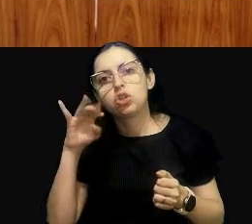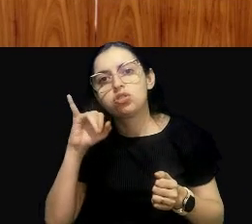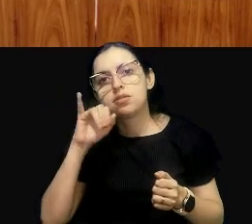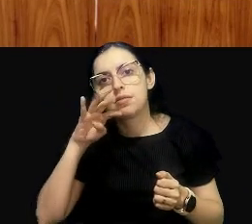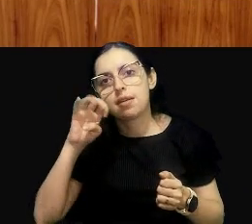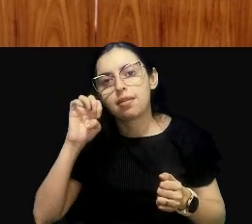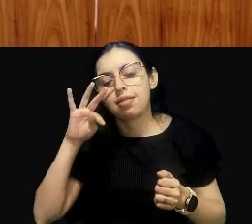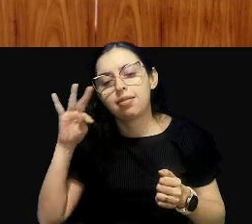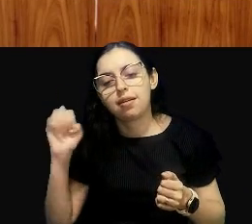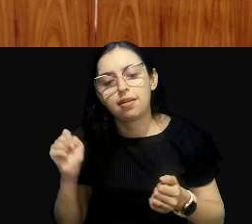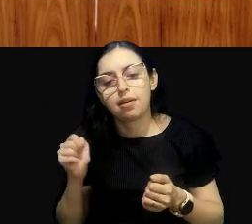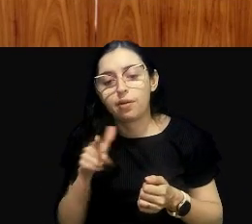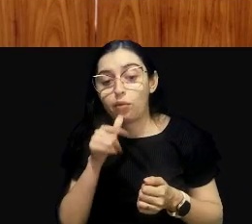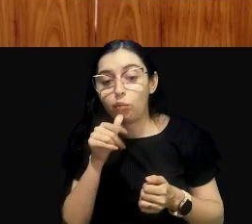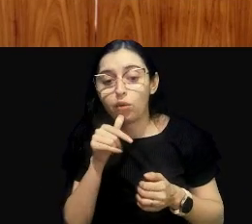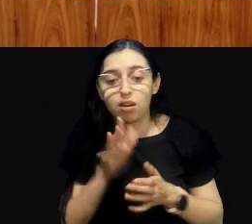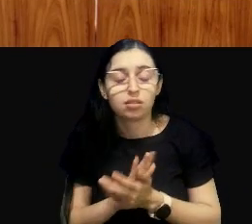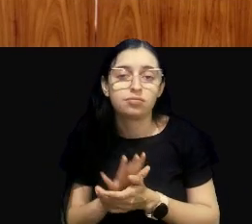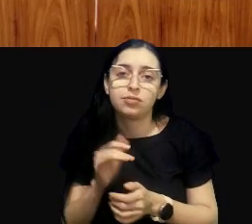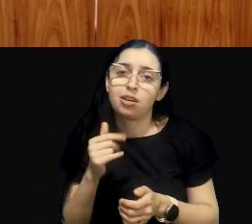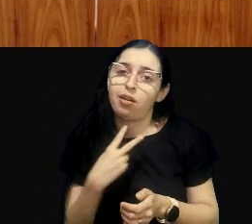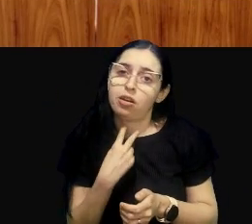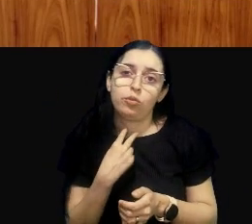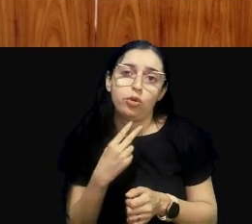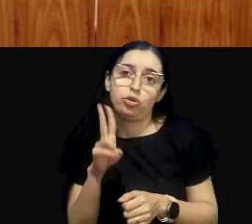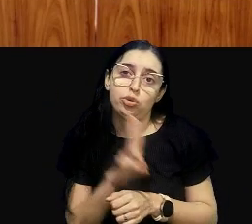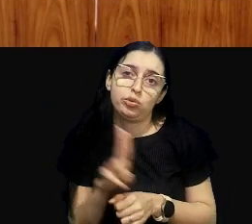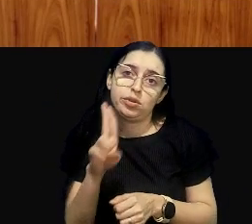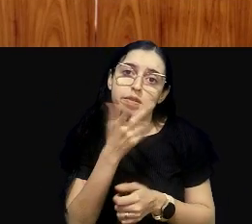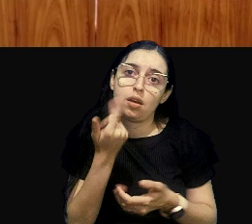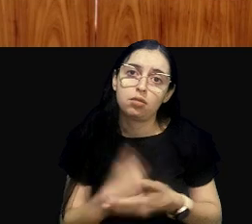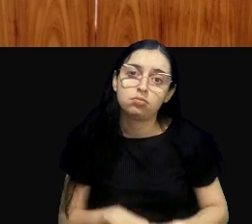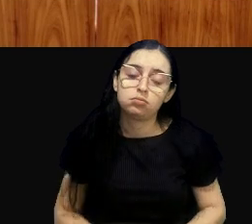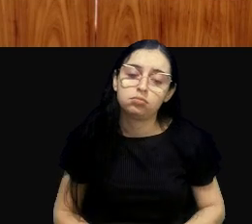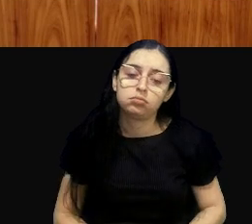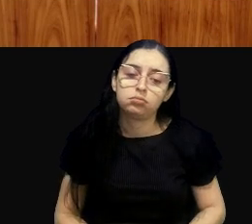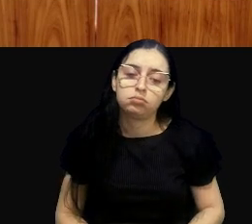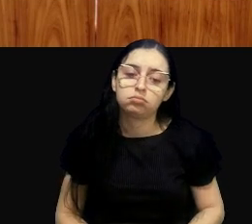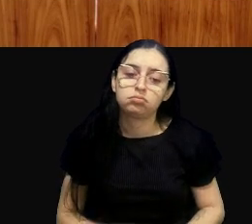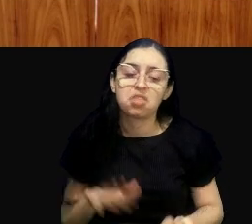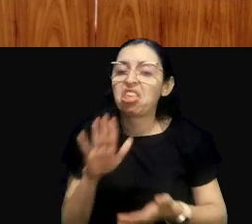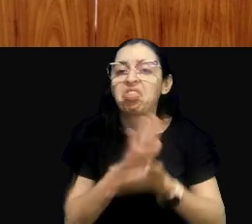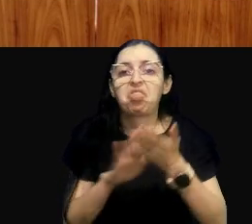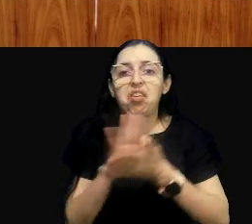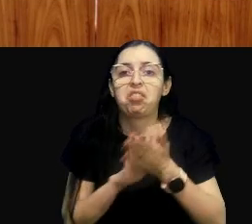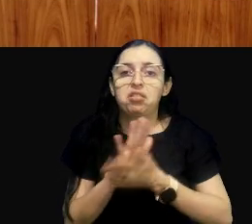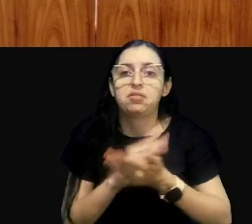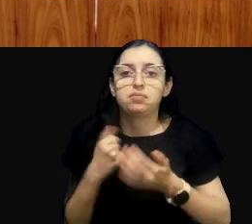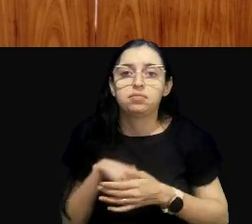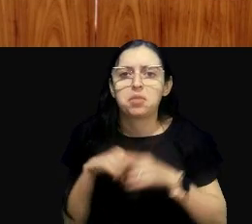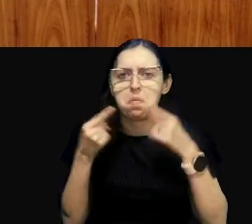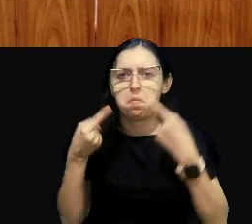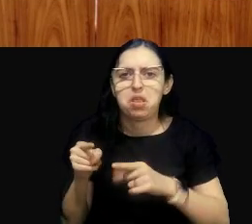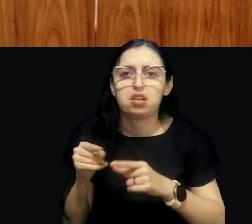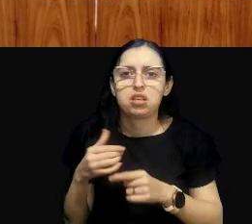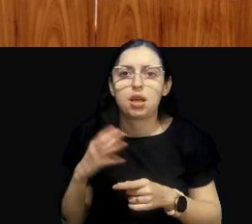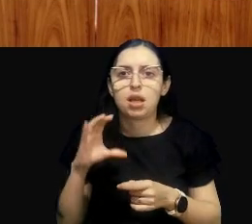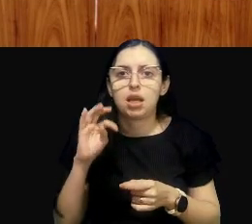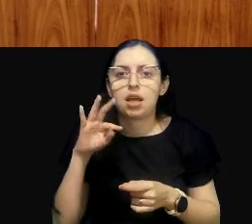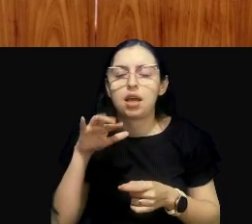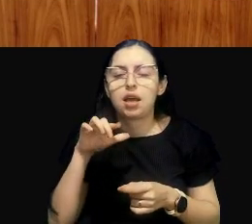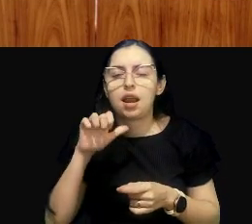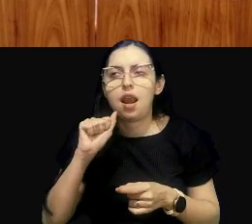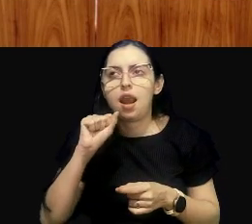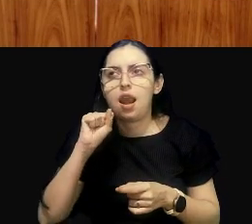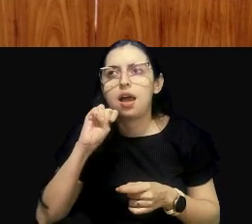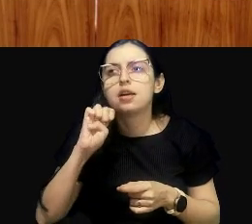água que está ali, mas ela está indisponível, né, então ela não tem nenhuma utilidade, daí a minha crítica à classe 4, e a necessidade